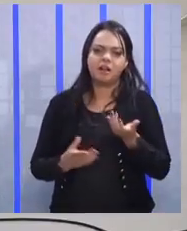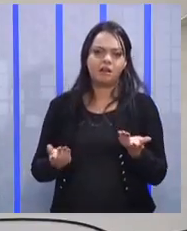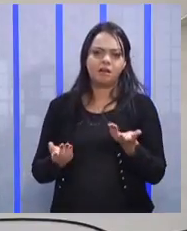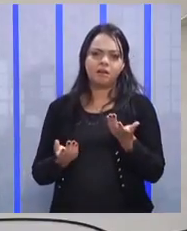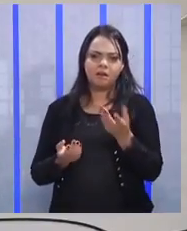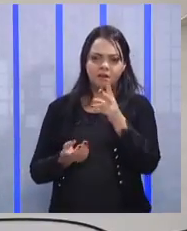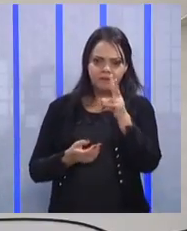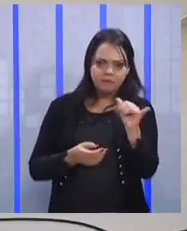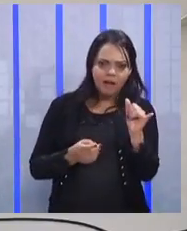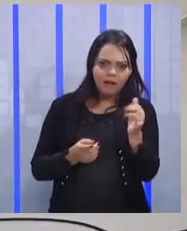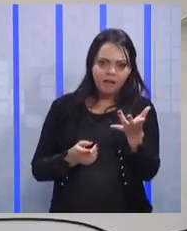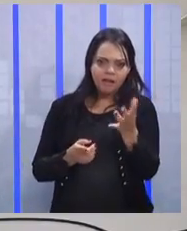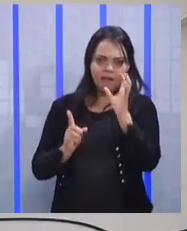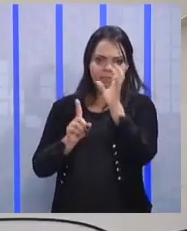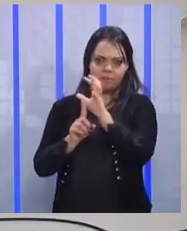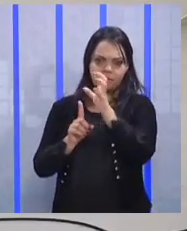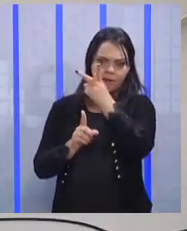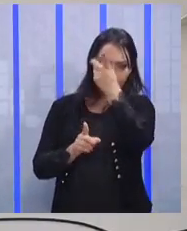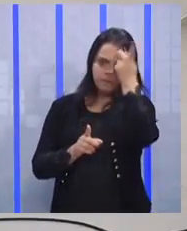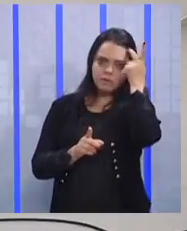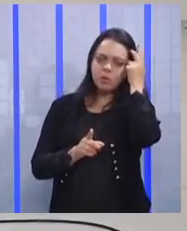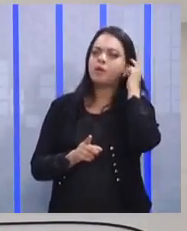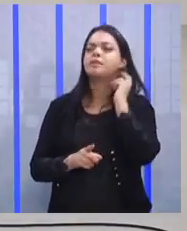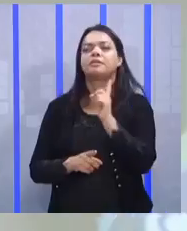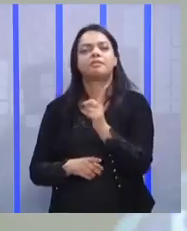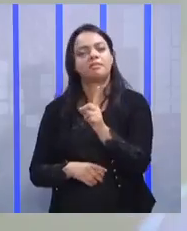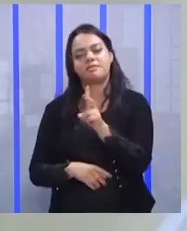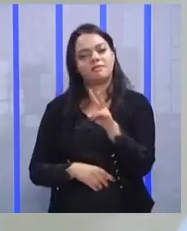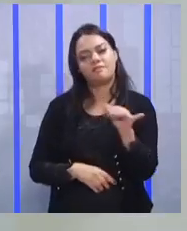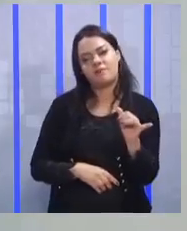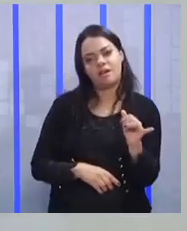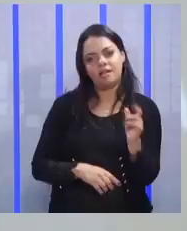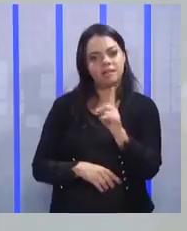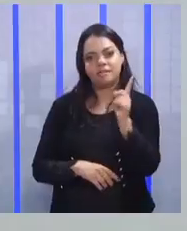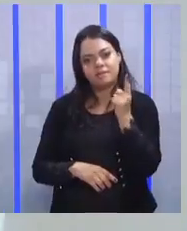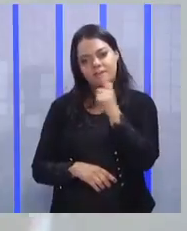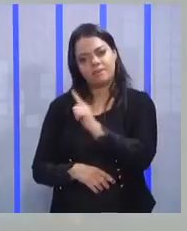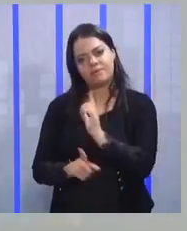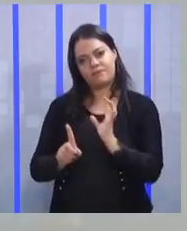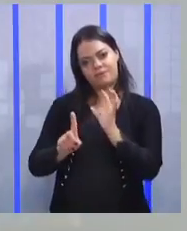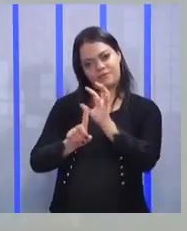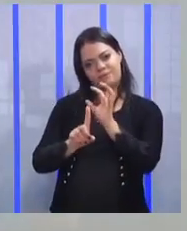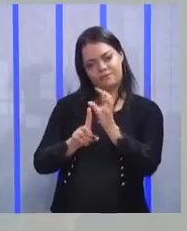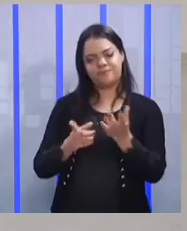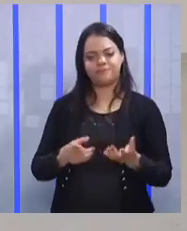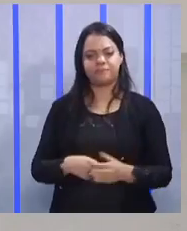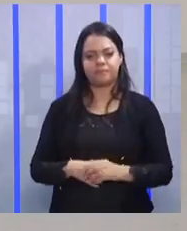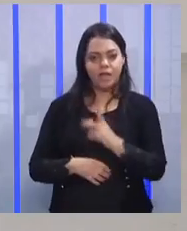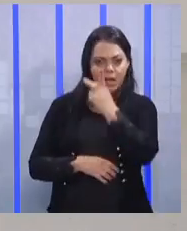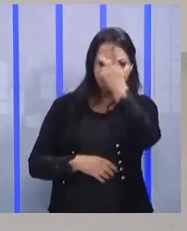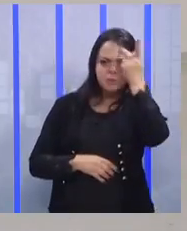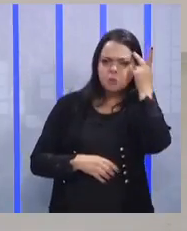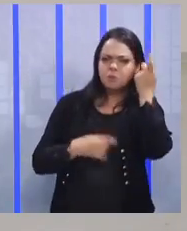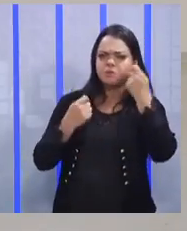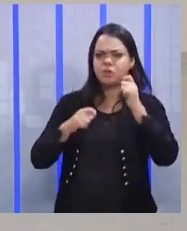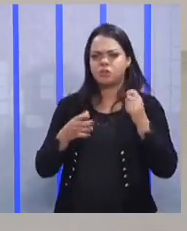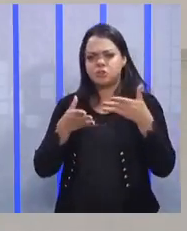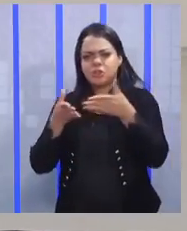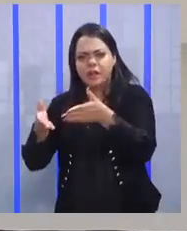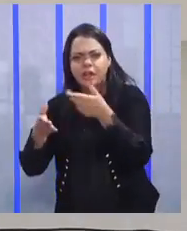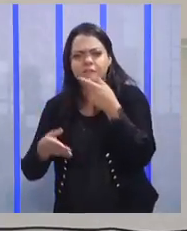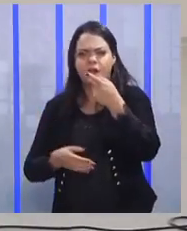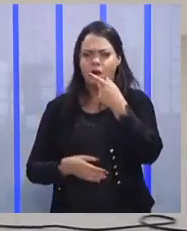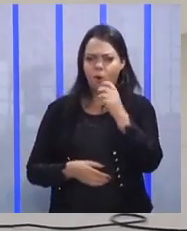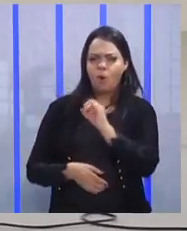Vai convencer alguém? Não vai, né? Não vai convencer. O cara tem que chegar e falar assim, ó pessoal,